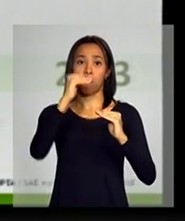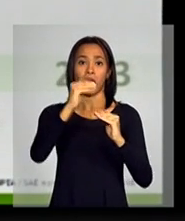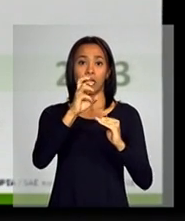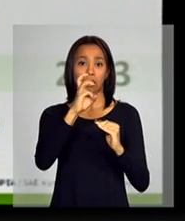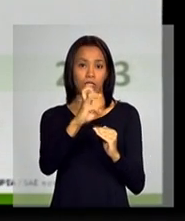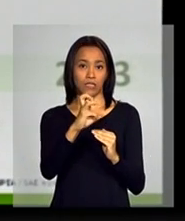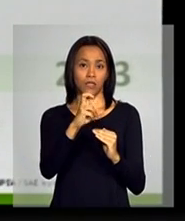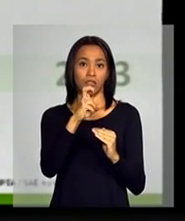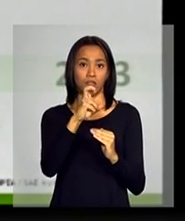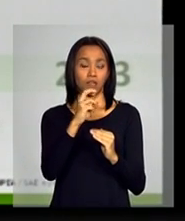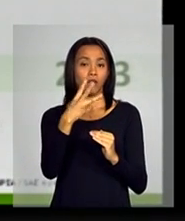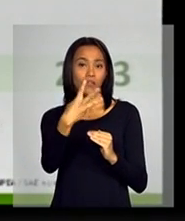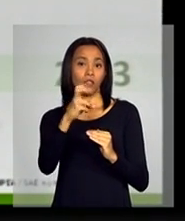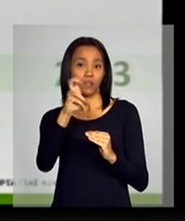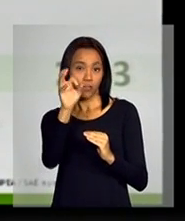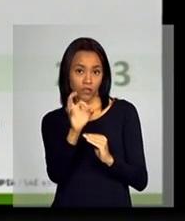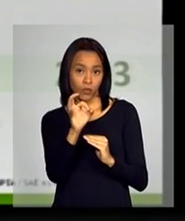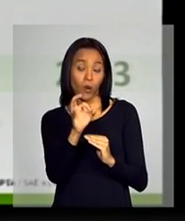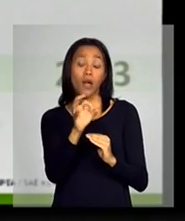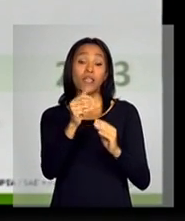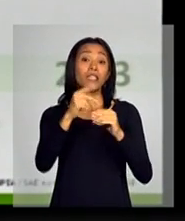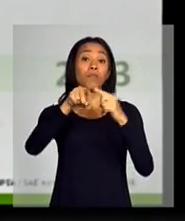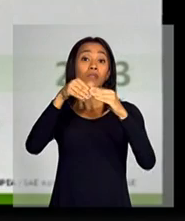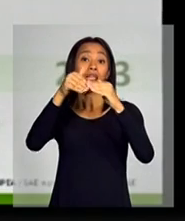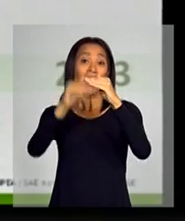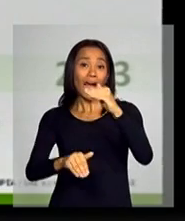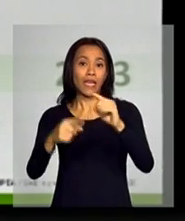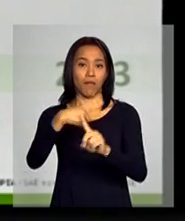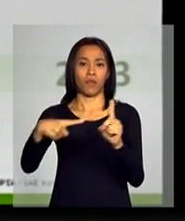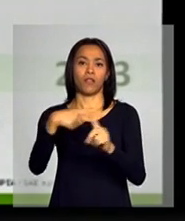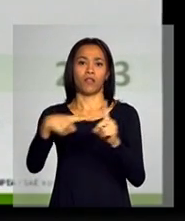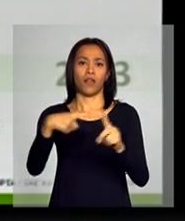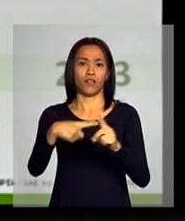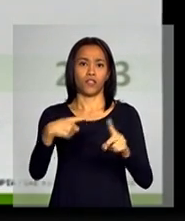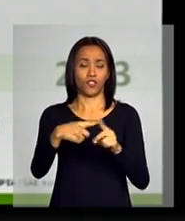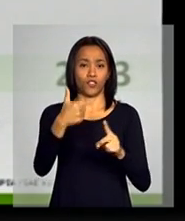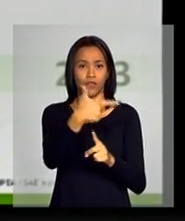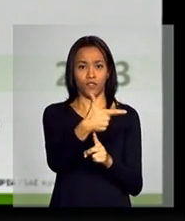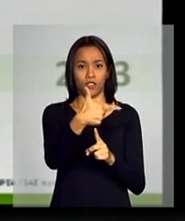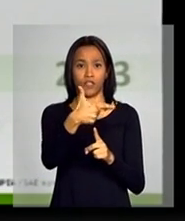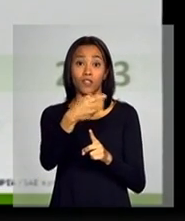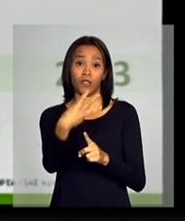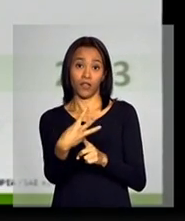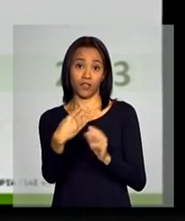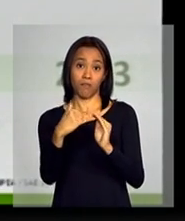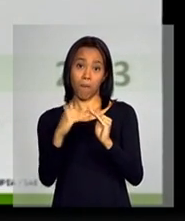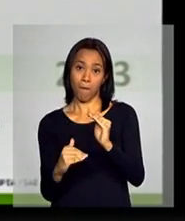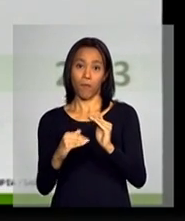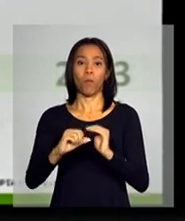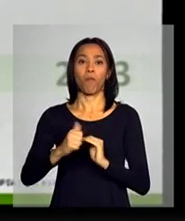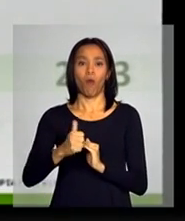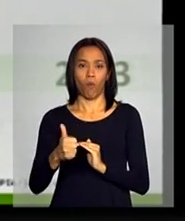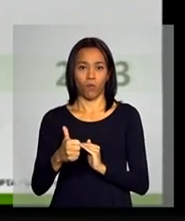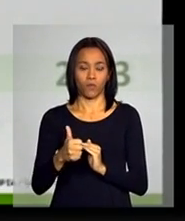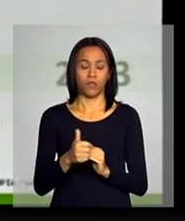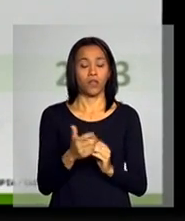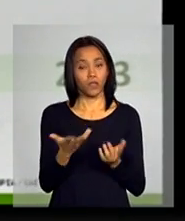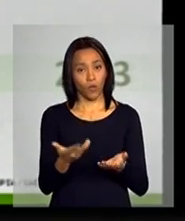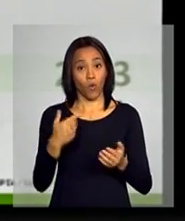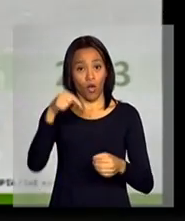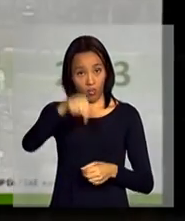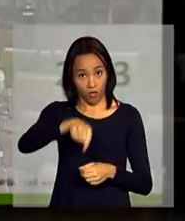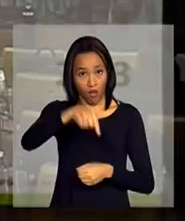e a probabilidade de cair, cai a metade, 23 para 11. Então, gente está realmente, quer dizer, em